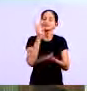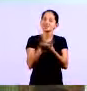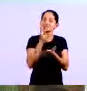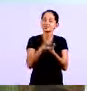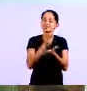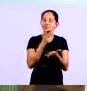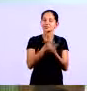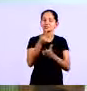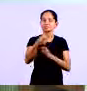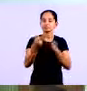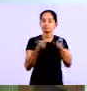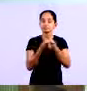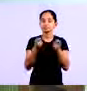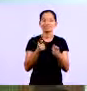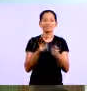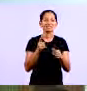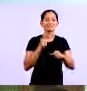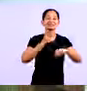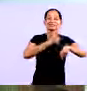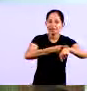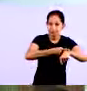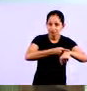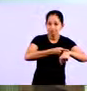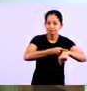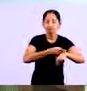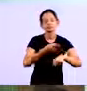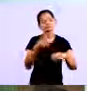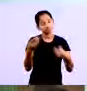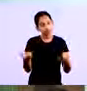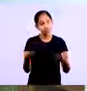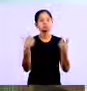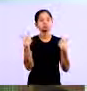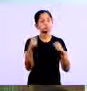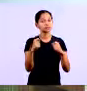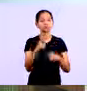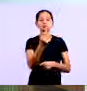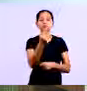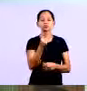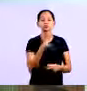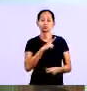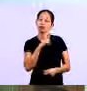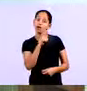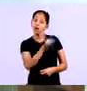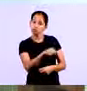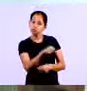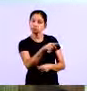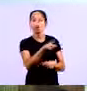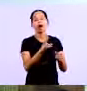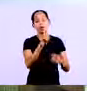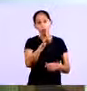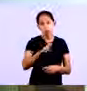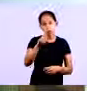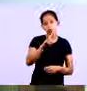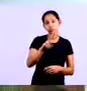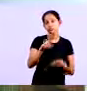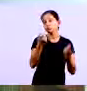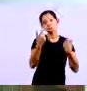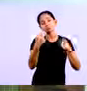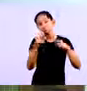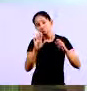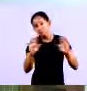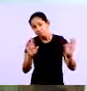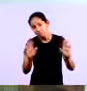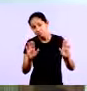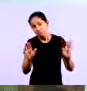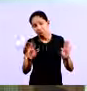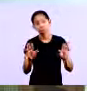controle com precisão para que quando vocês necessitem aquele recurso está lá disponível aí você pode utilizálo ou não vai depender da situação